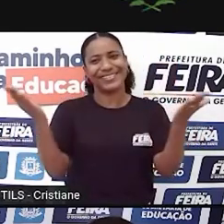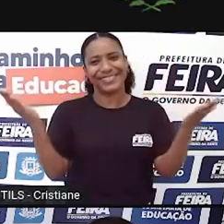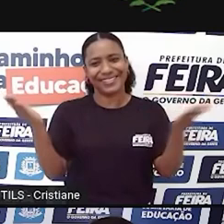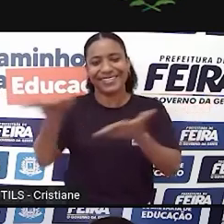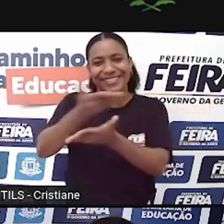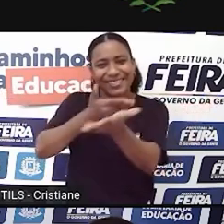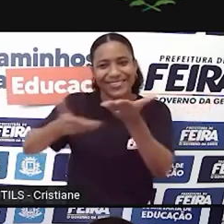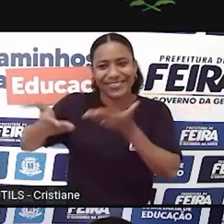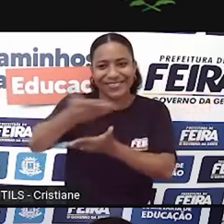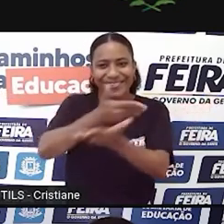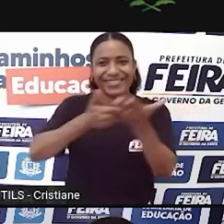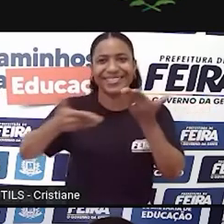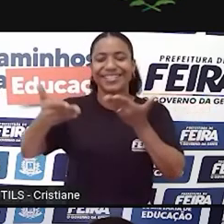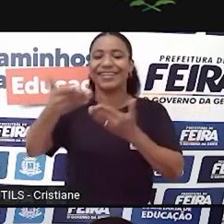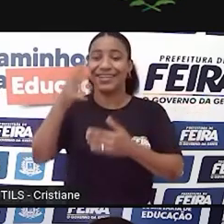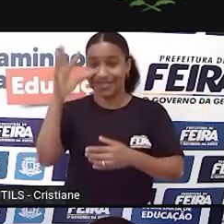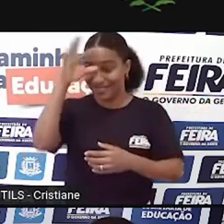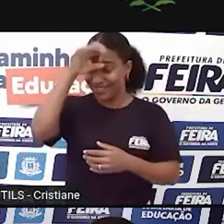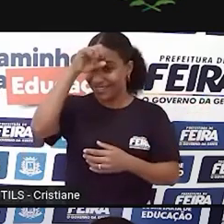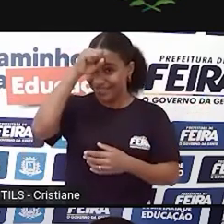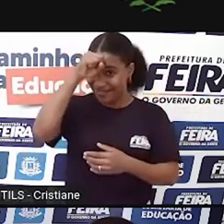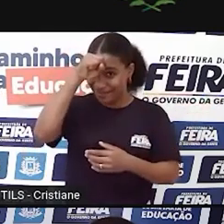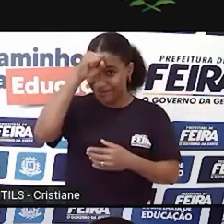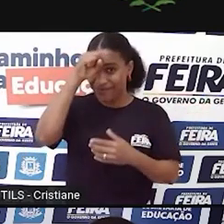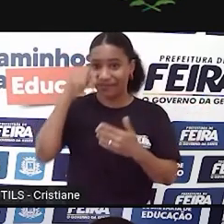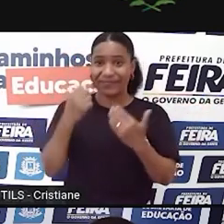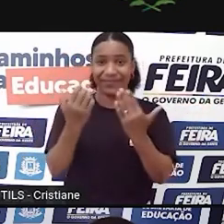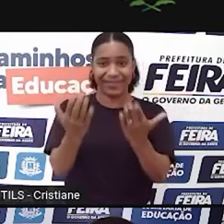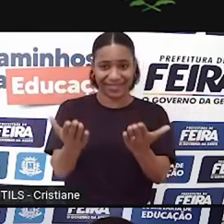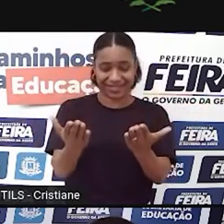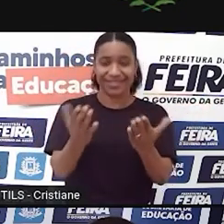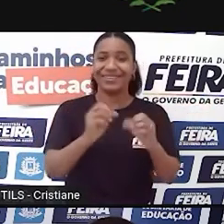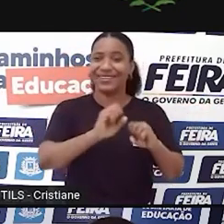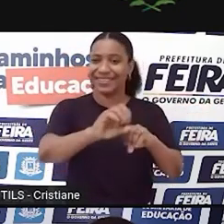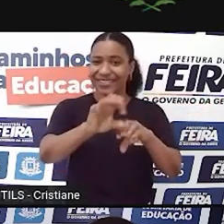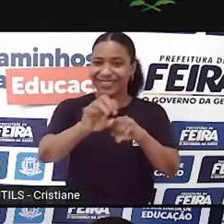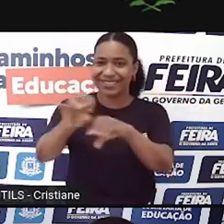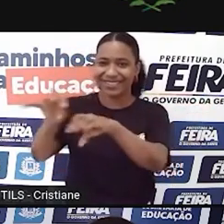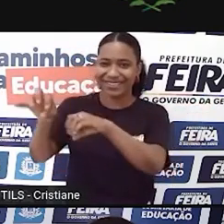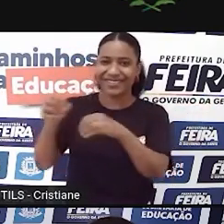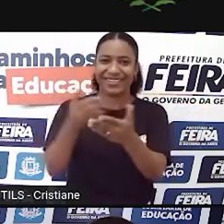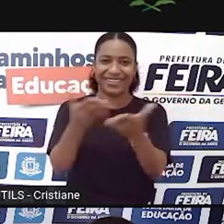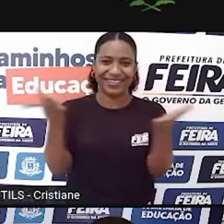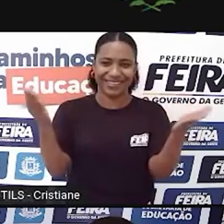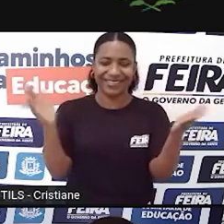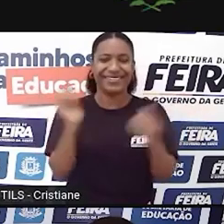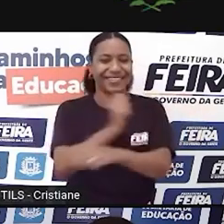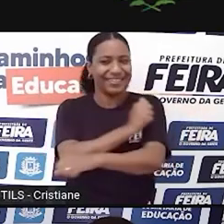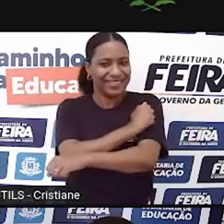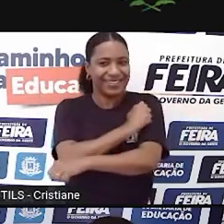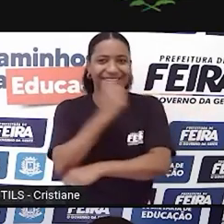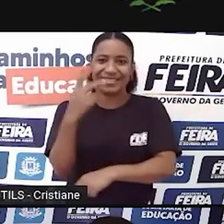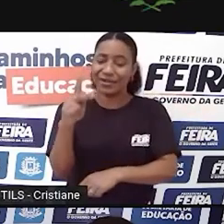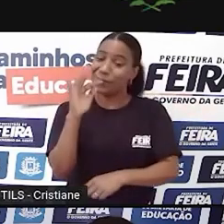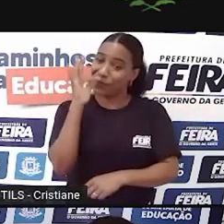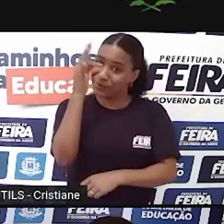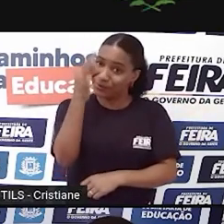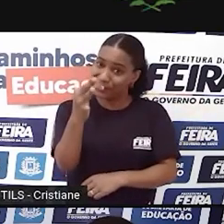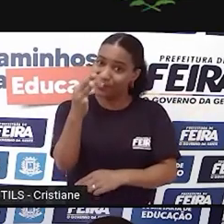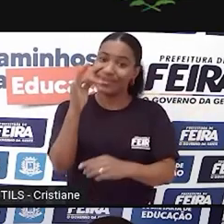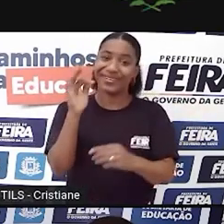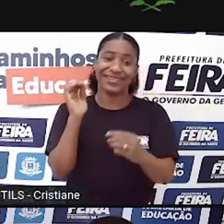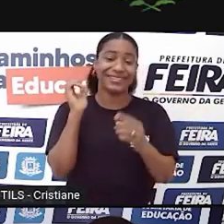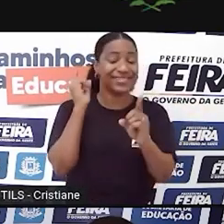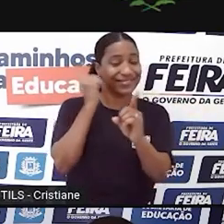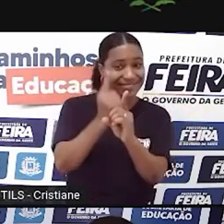um pouco do meu conhecimento com os seus estudantes. Espero um dia, né? Estar com eles, quem